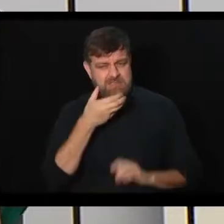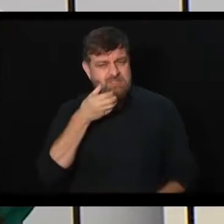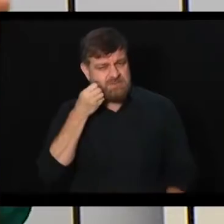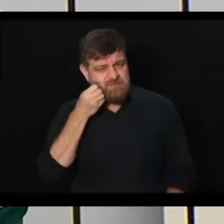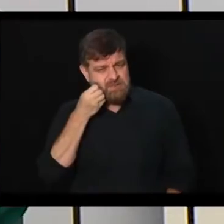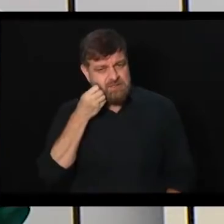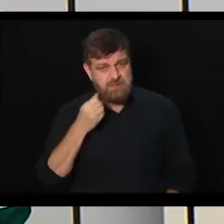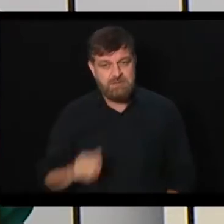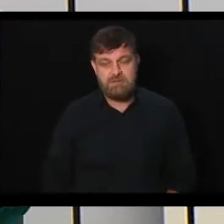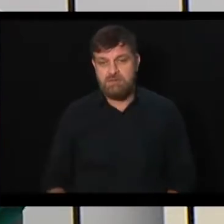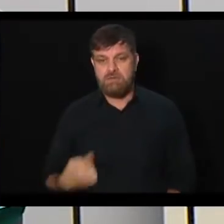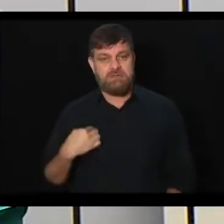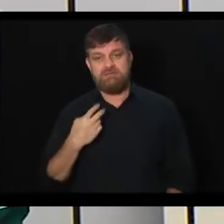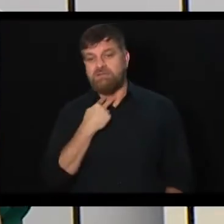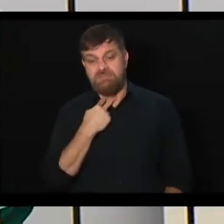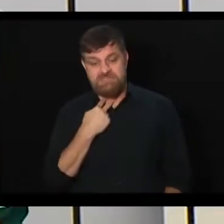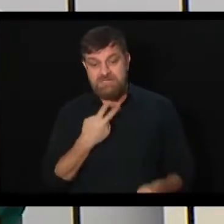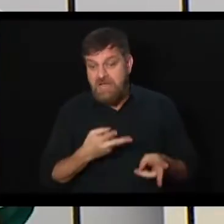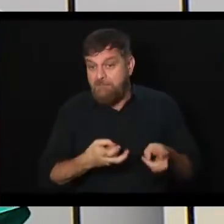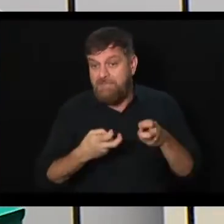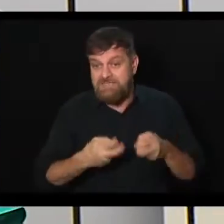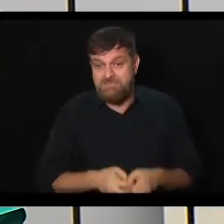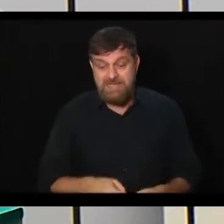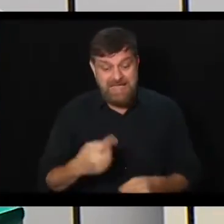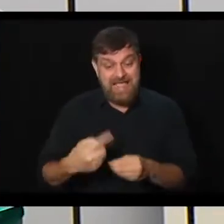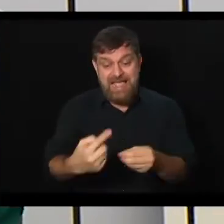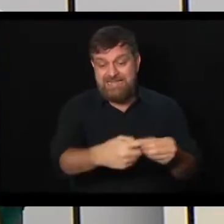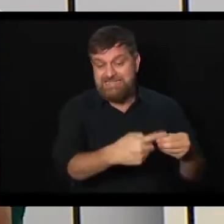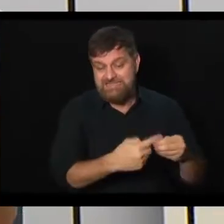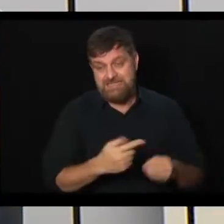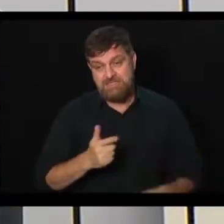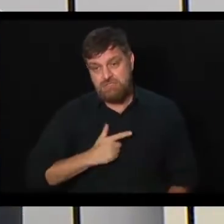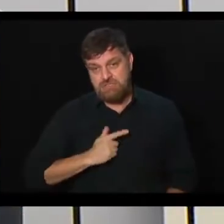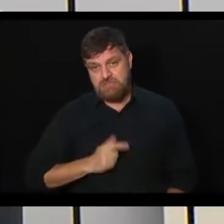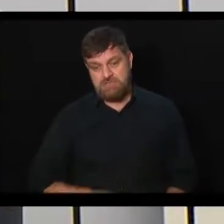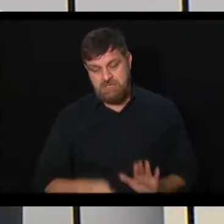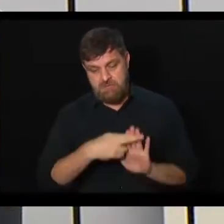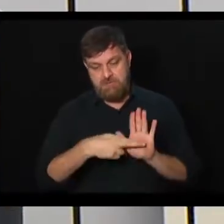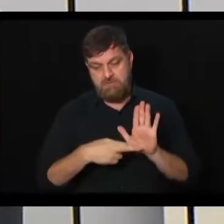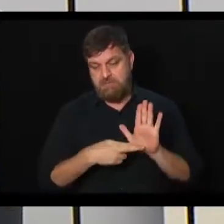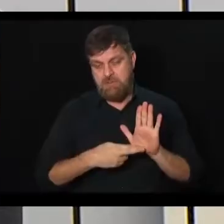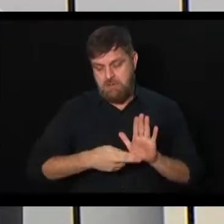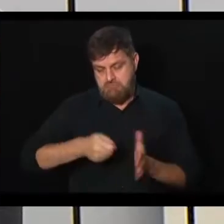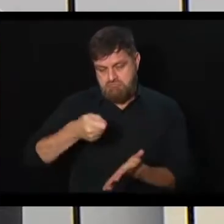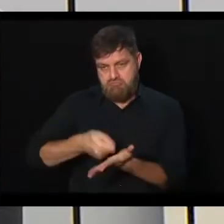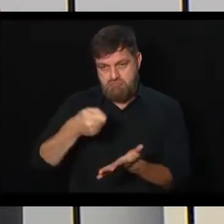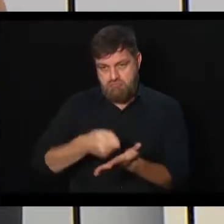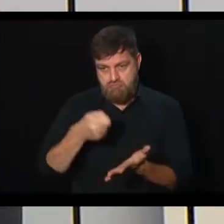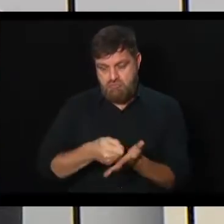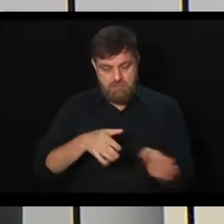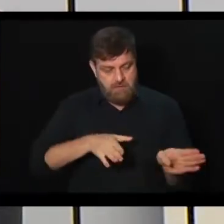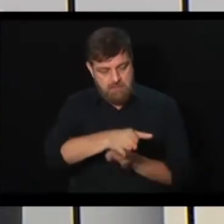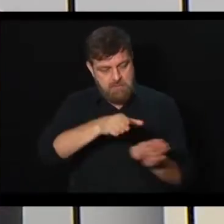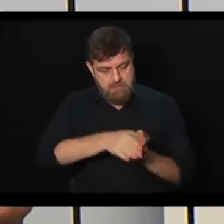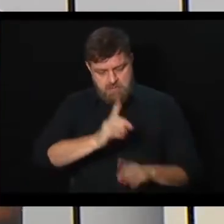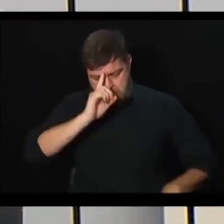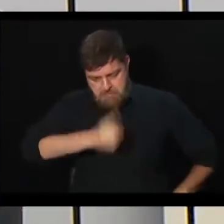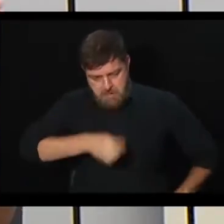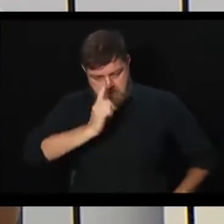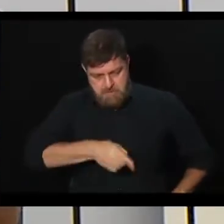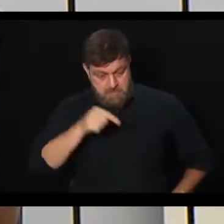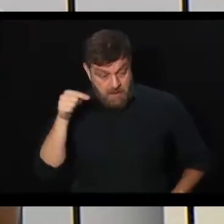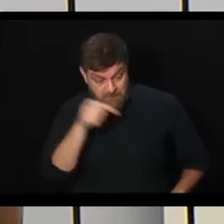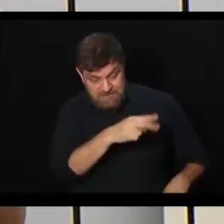desconsiderar a realidade do que é cada caso particular e colocar uma normativa. Dival, você vai precisar fazer quase uma lei de